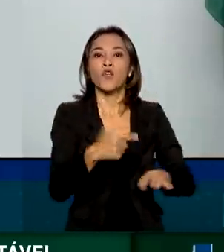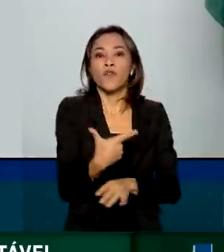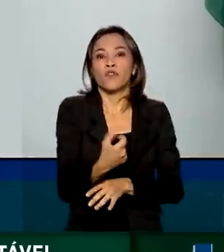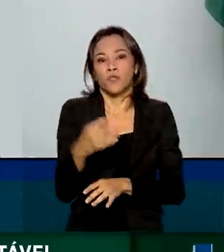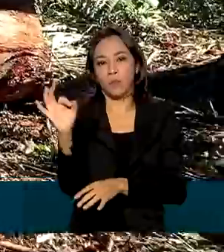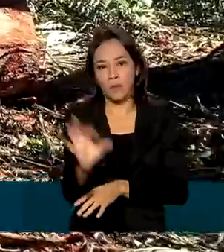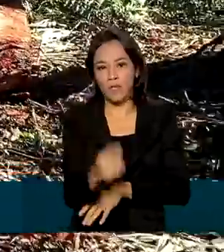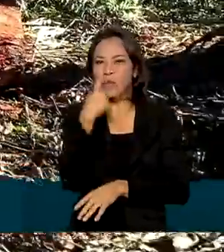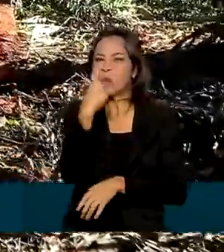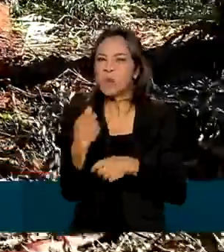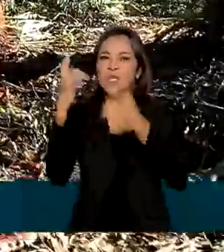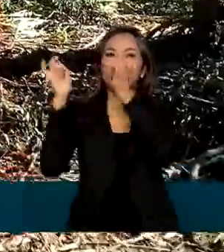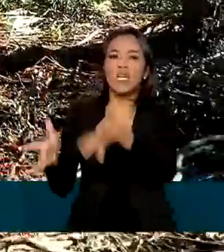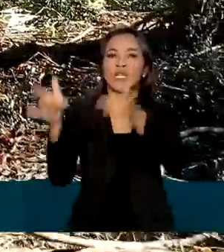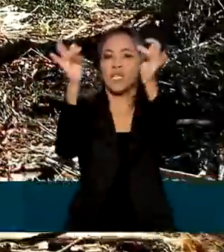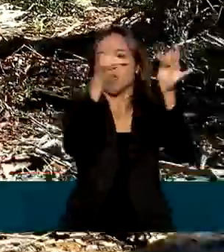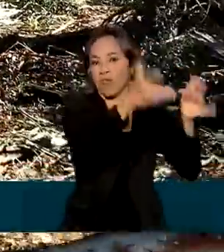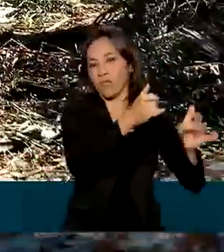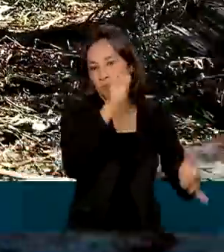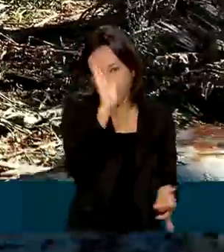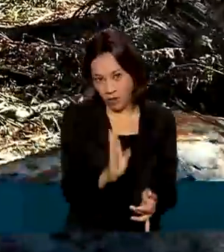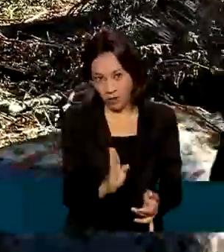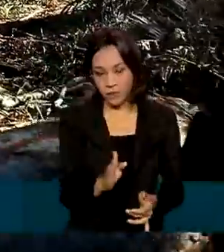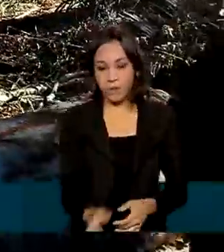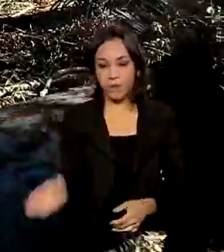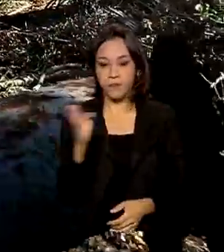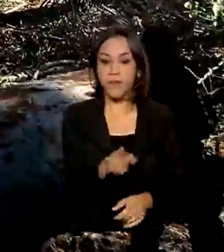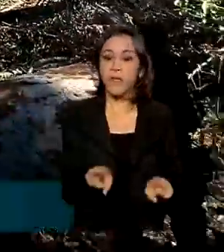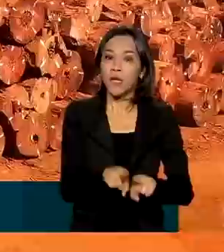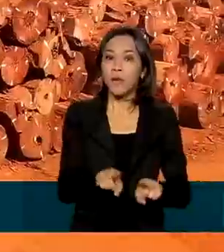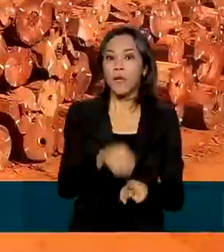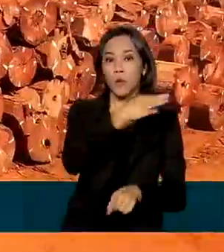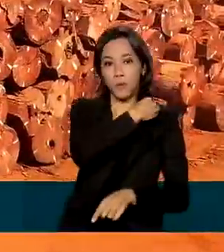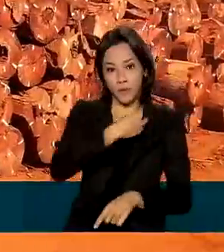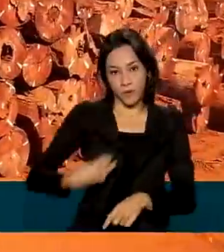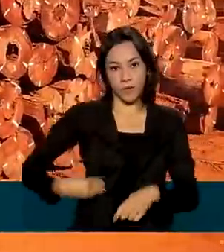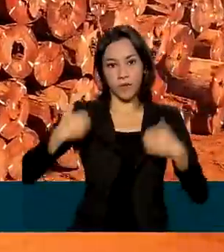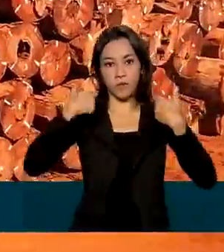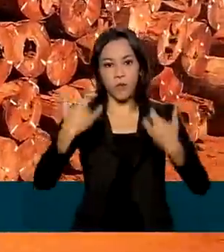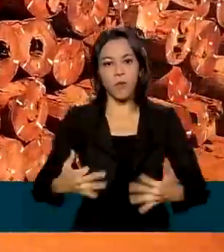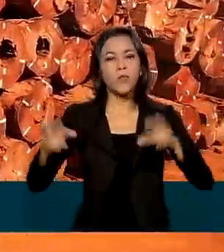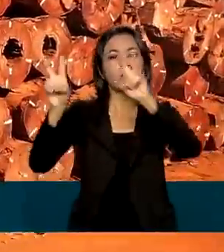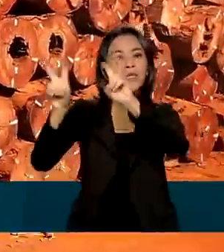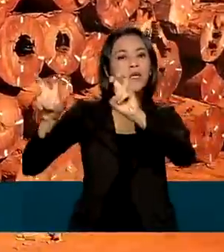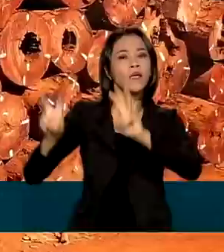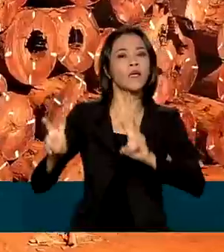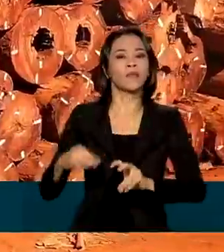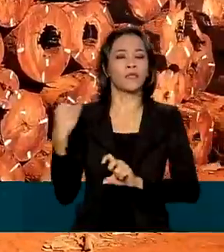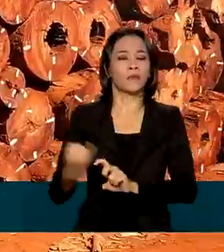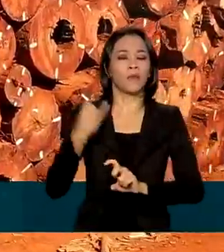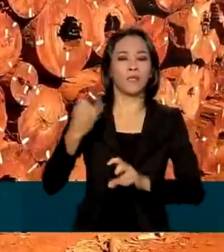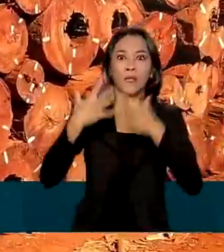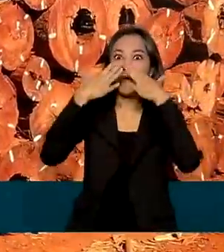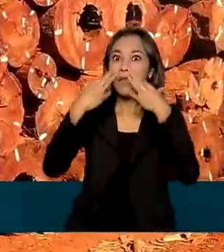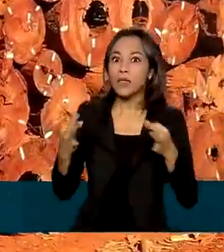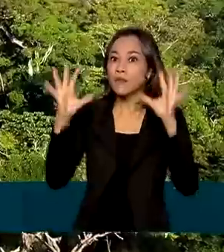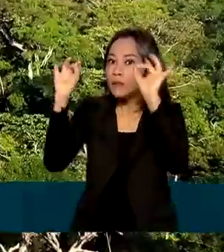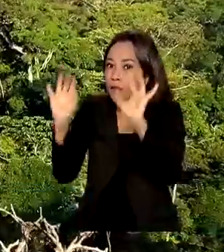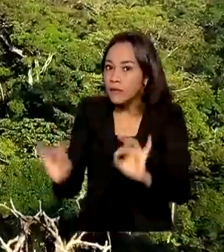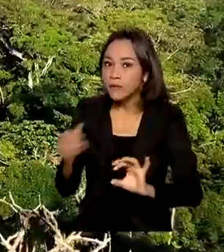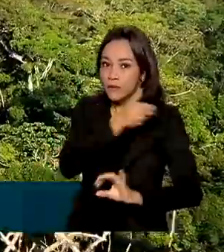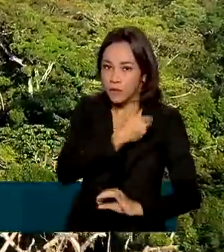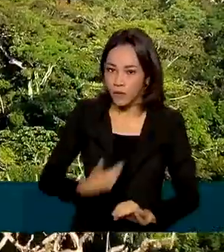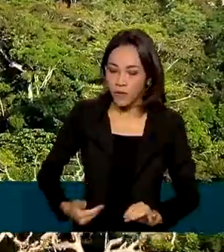lixões do Brasil. O ministro também explicou sobre outros temas importantes e que recebem atenção especial do governo,